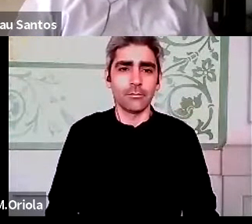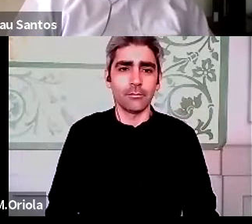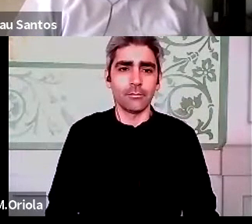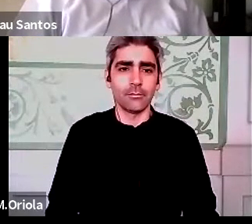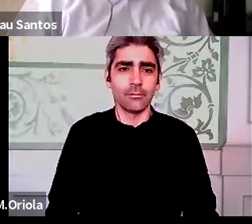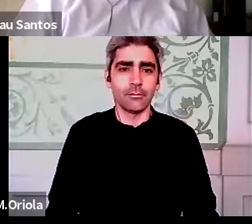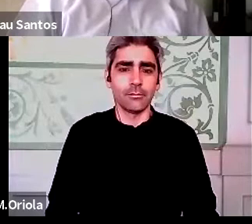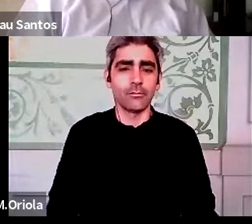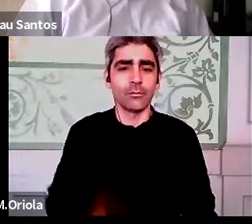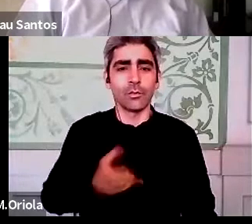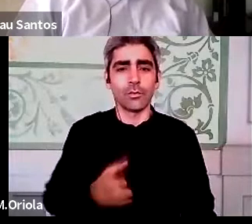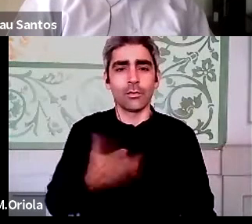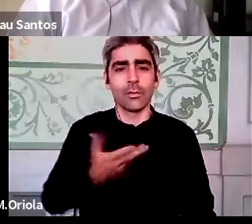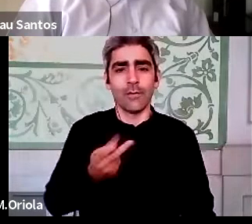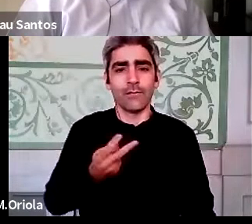Doutor David Xavier.